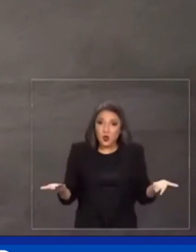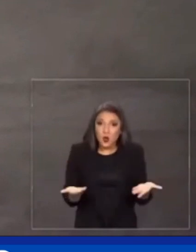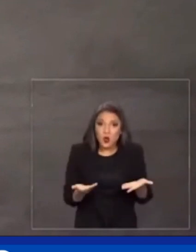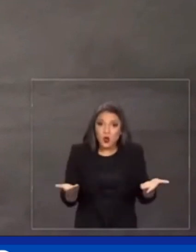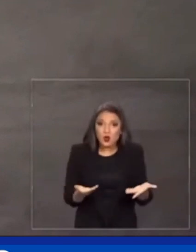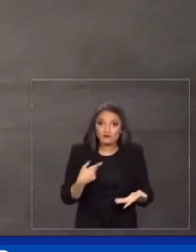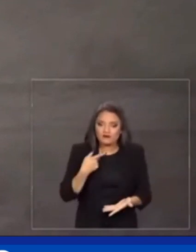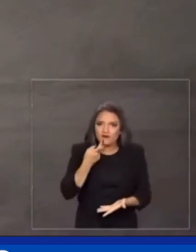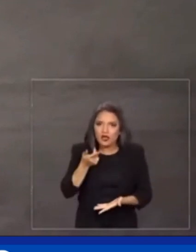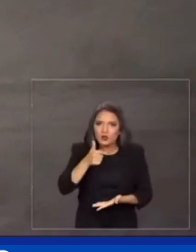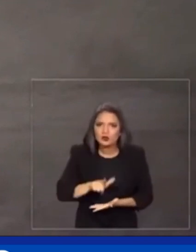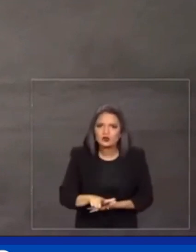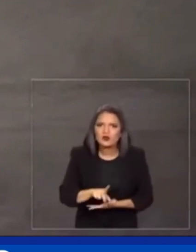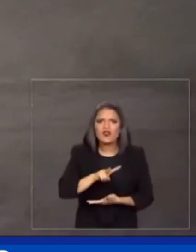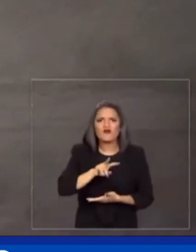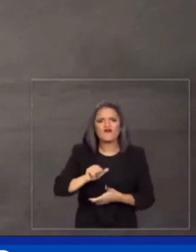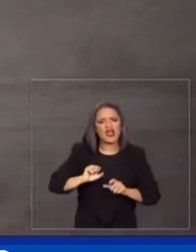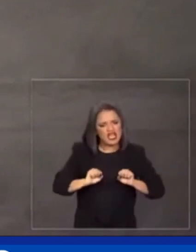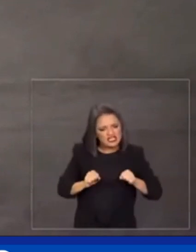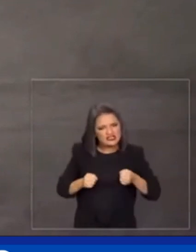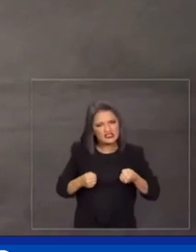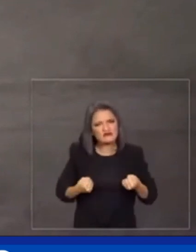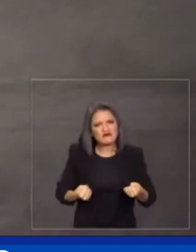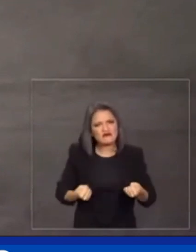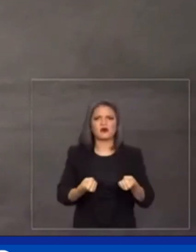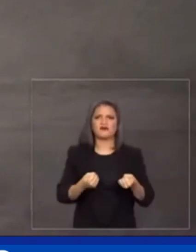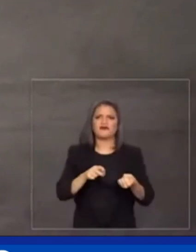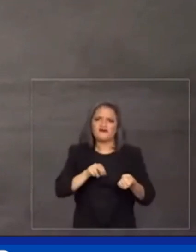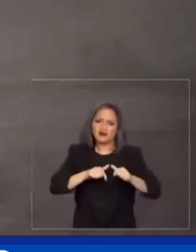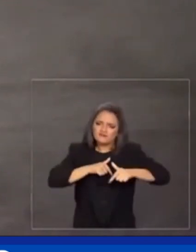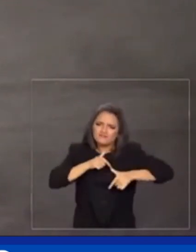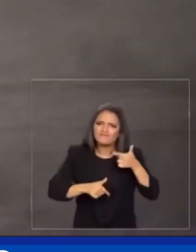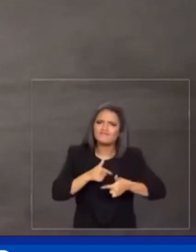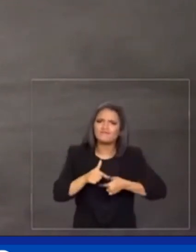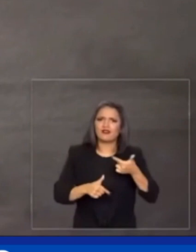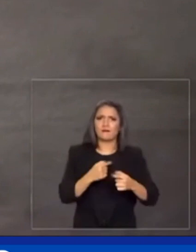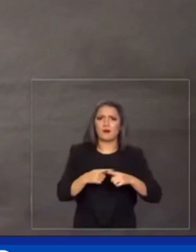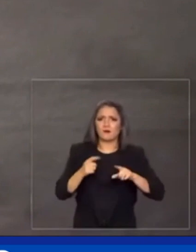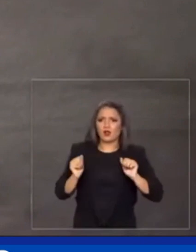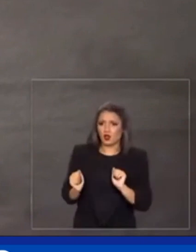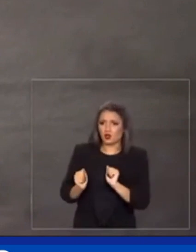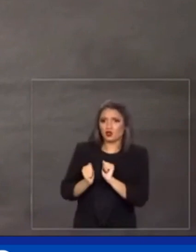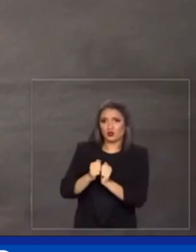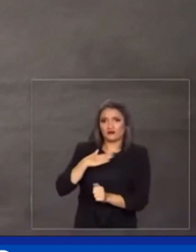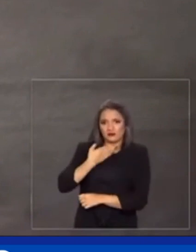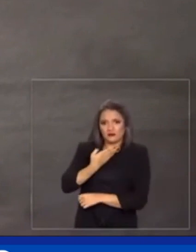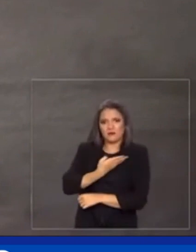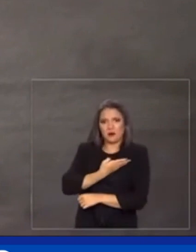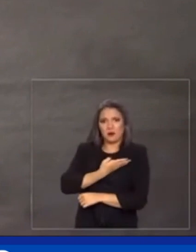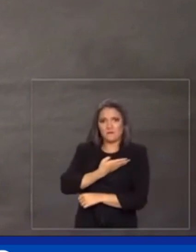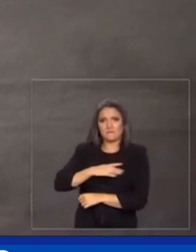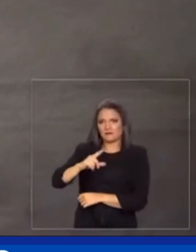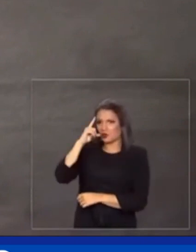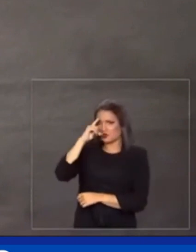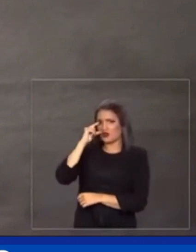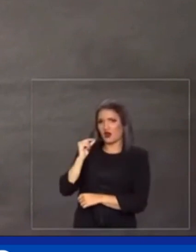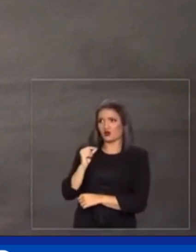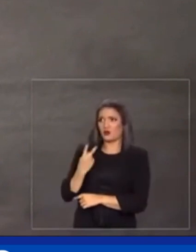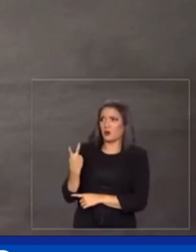hoje que farei todos os esforços para, juntamente com o querido companheiro Geraldo Alme,